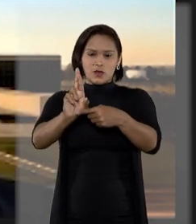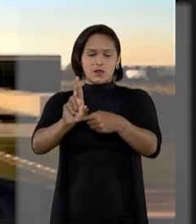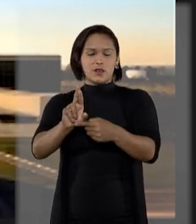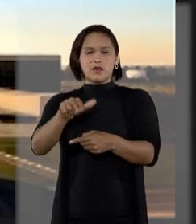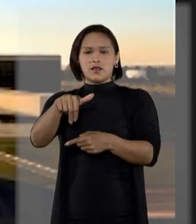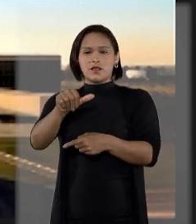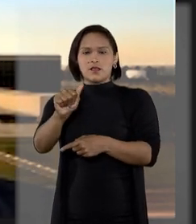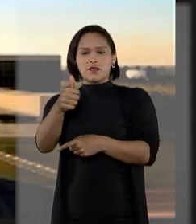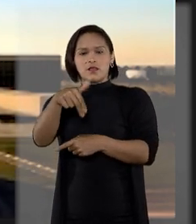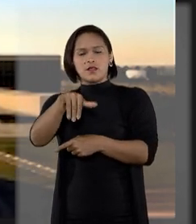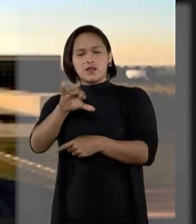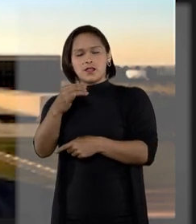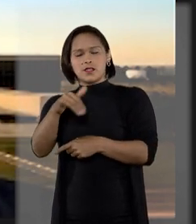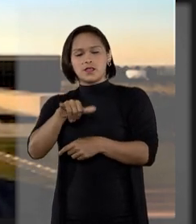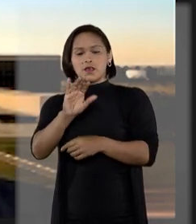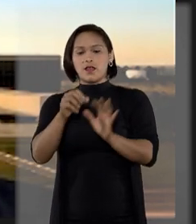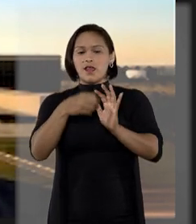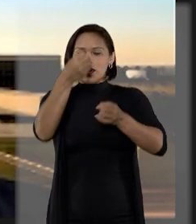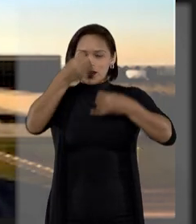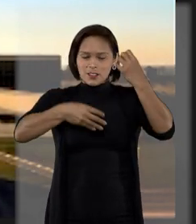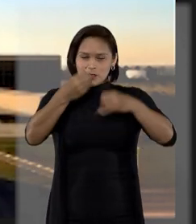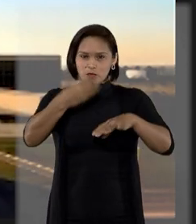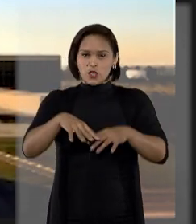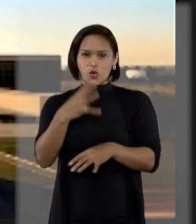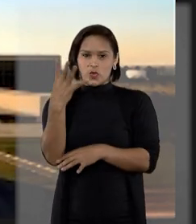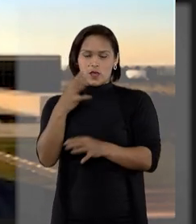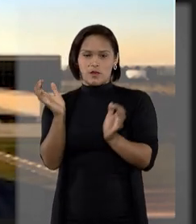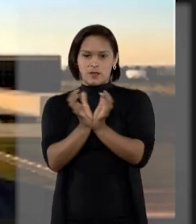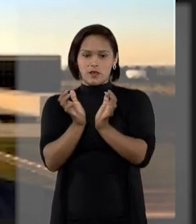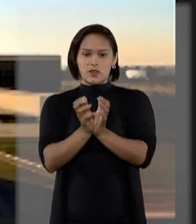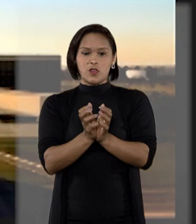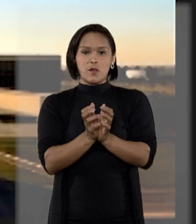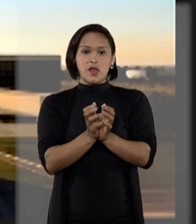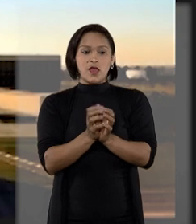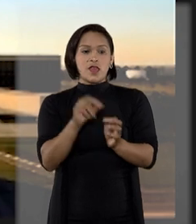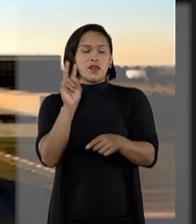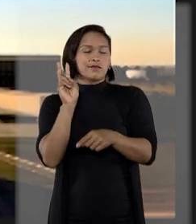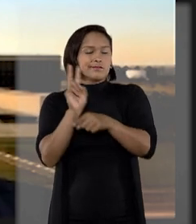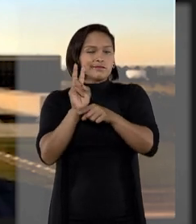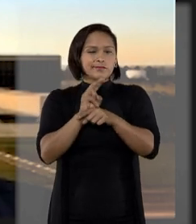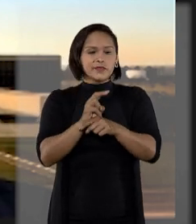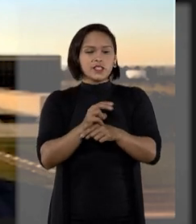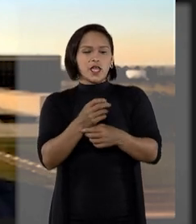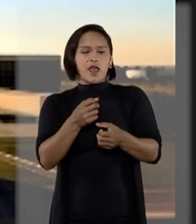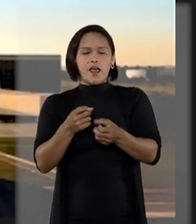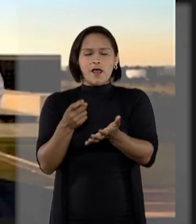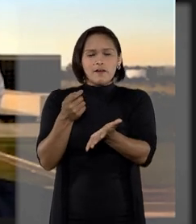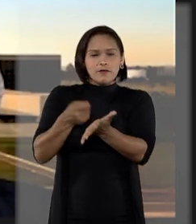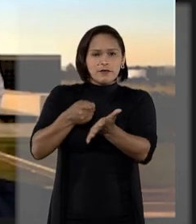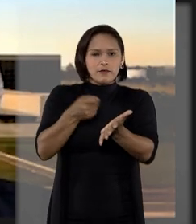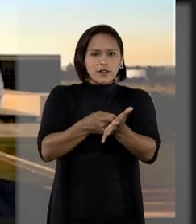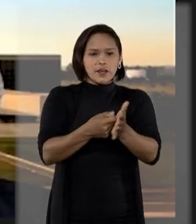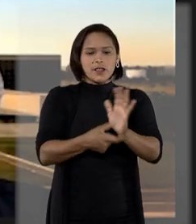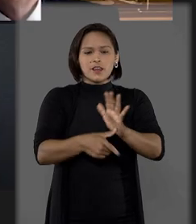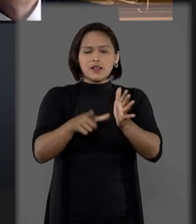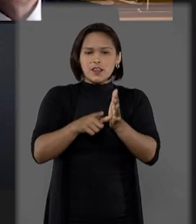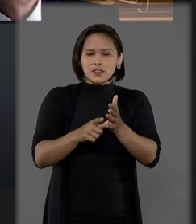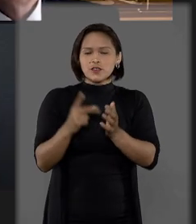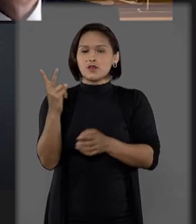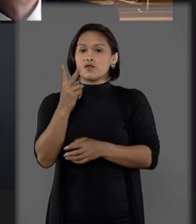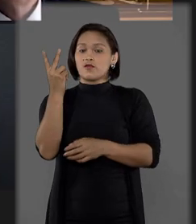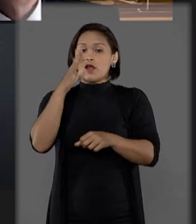STJ, ministra Nancy Andrigue, citou o precedente da quarta turma e observou que as questões sobre venda extrajudicial,